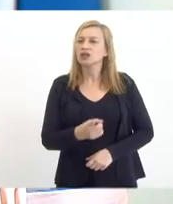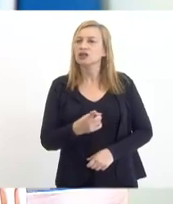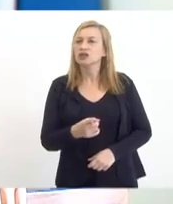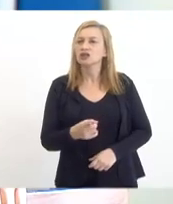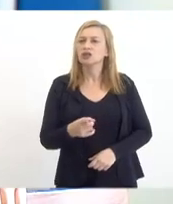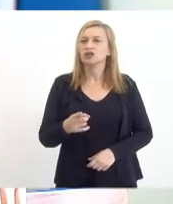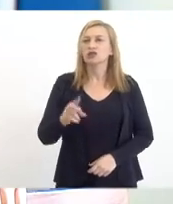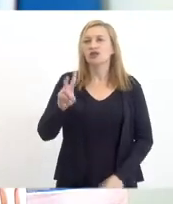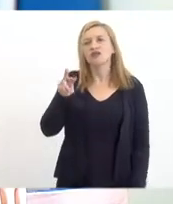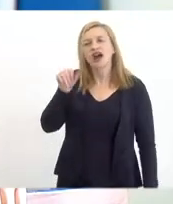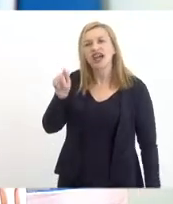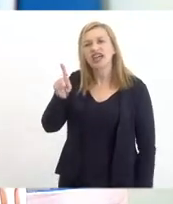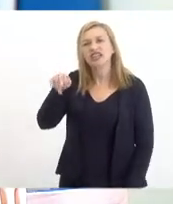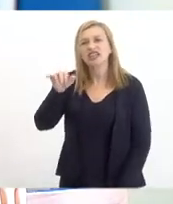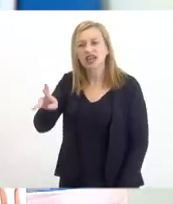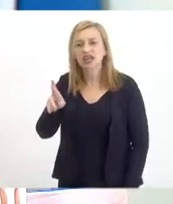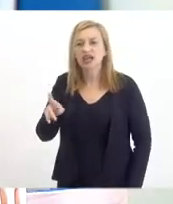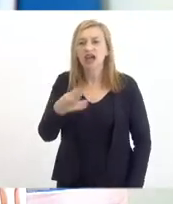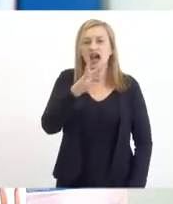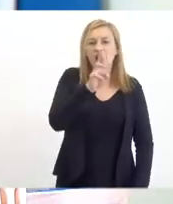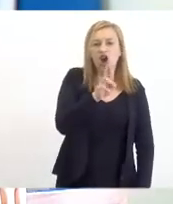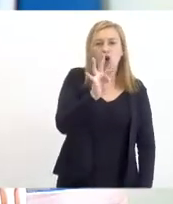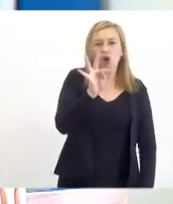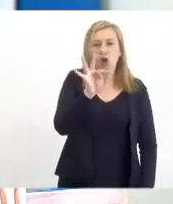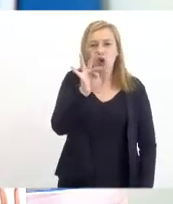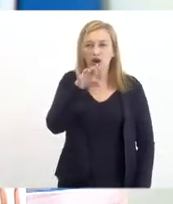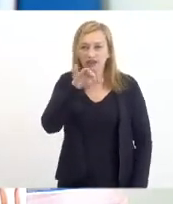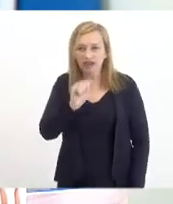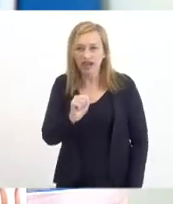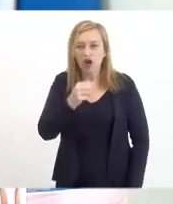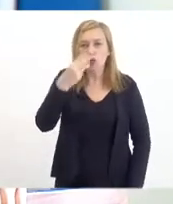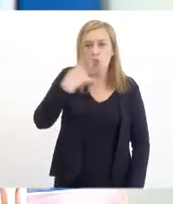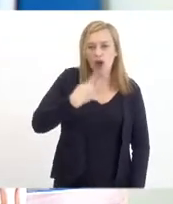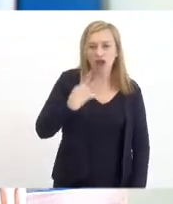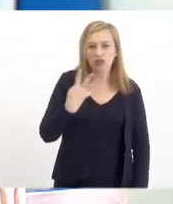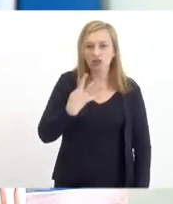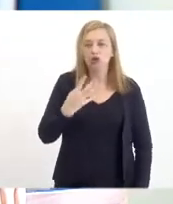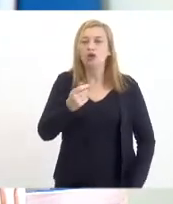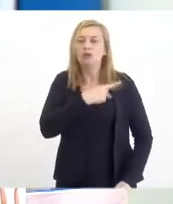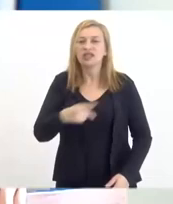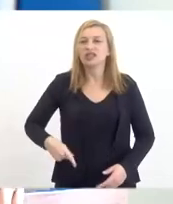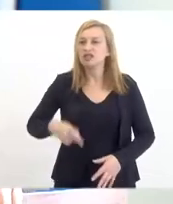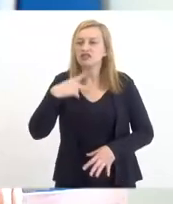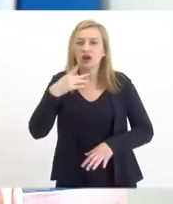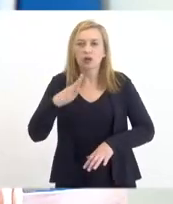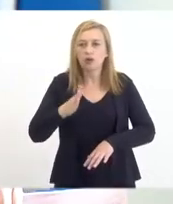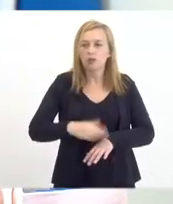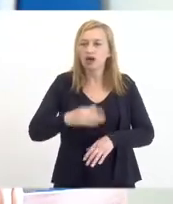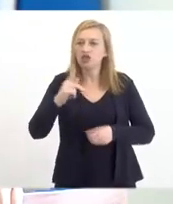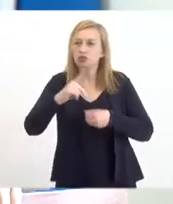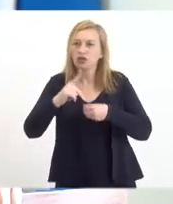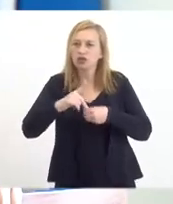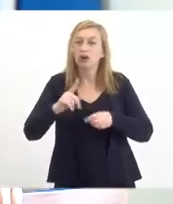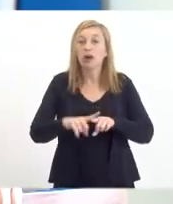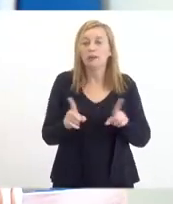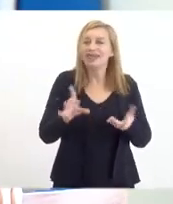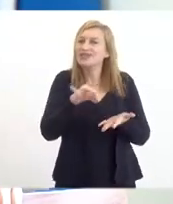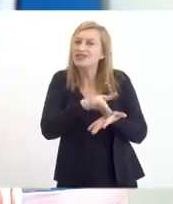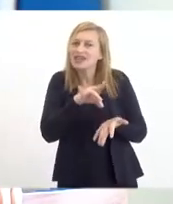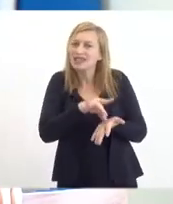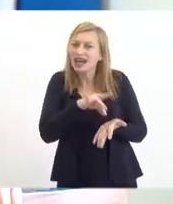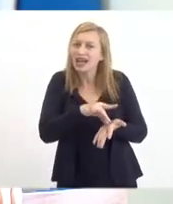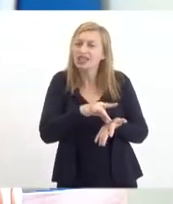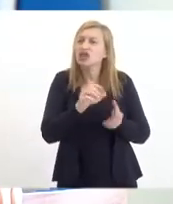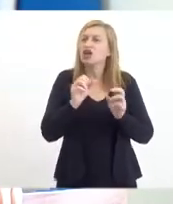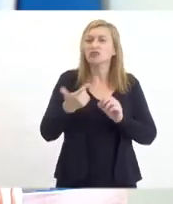Wagner-Victor colocando a questão da Rota 4. O presidente falou em além do petróleo, mas, na verdade, eu